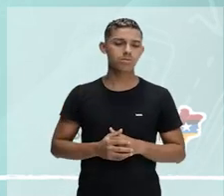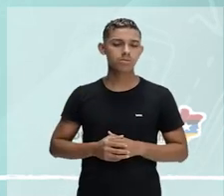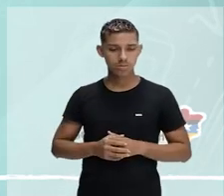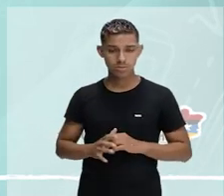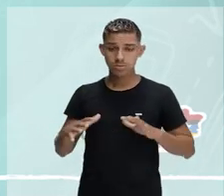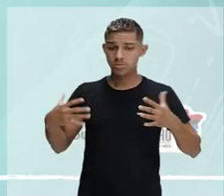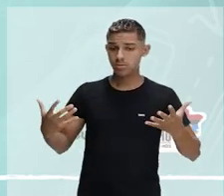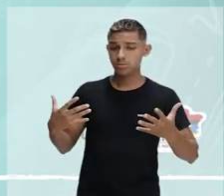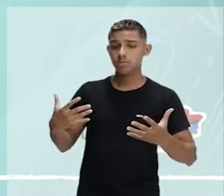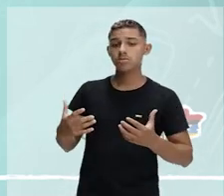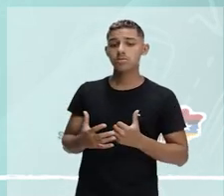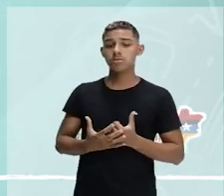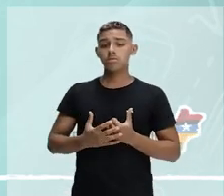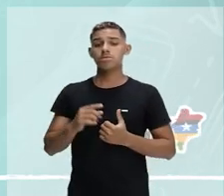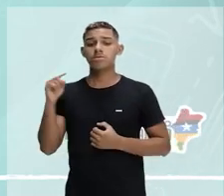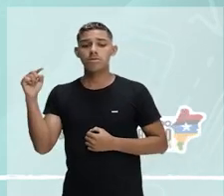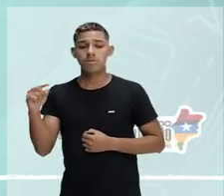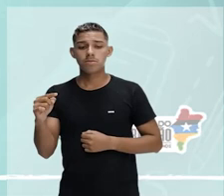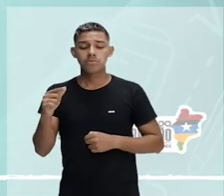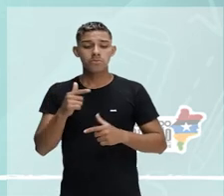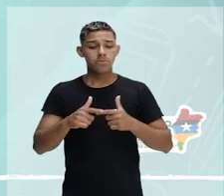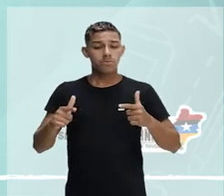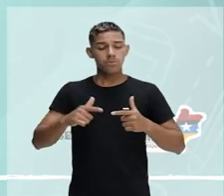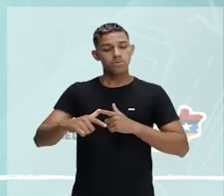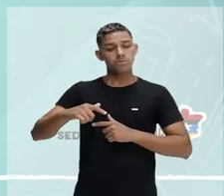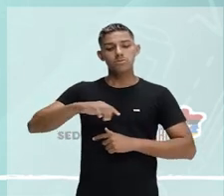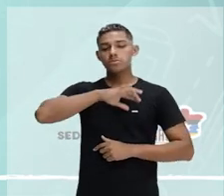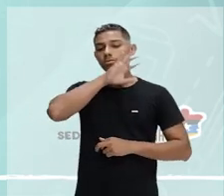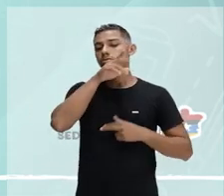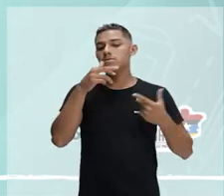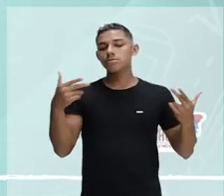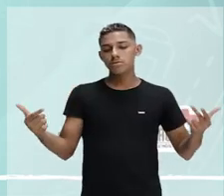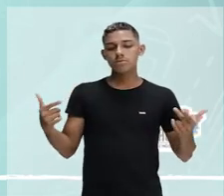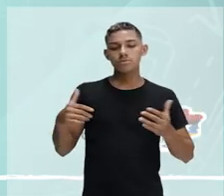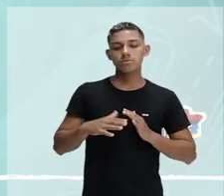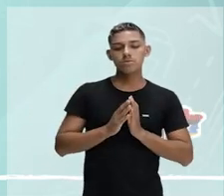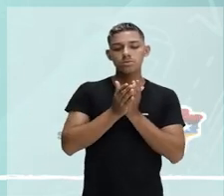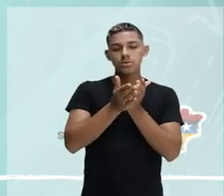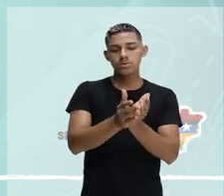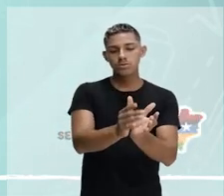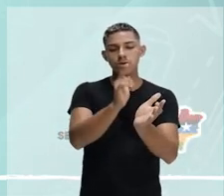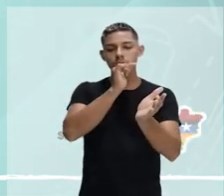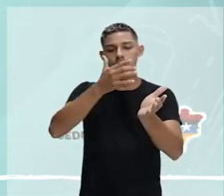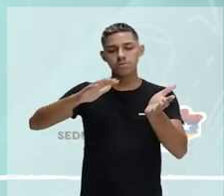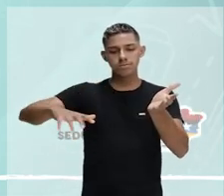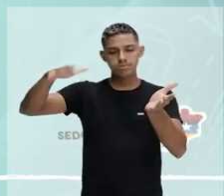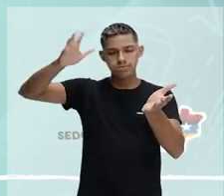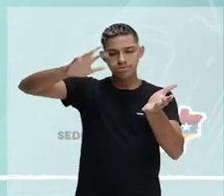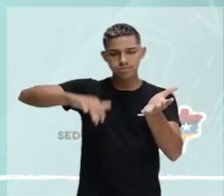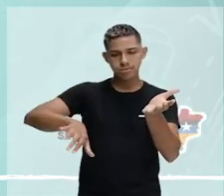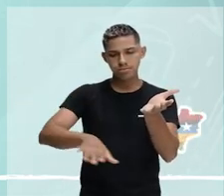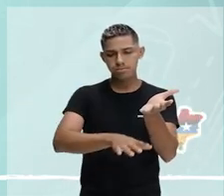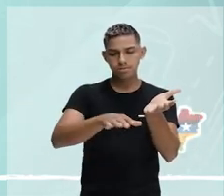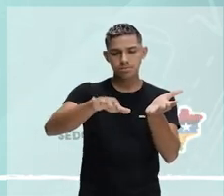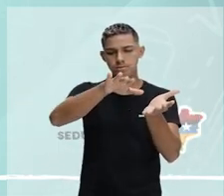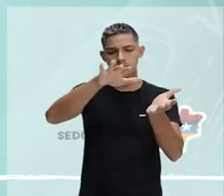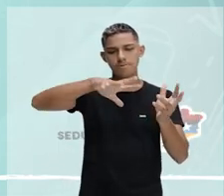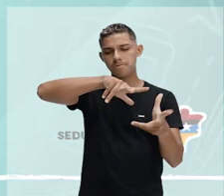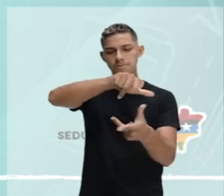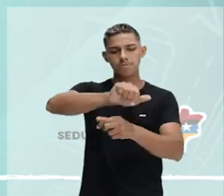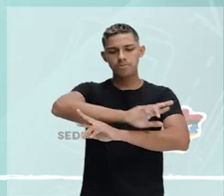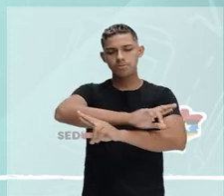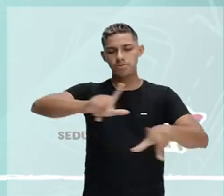A greve dos bichos. Muito antes do dilúvio, era um mundo diferente. Os bichos todos falavam,